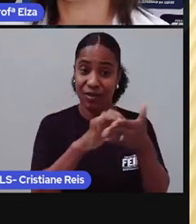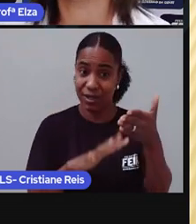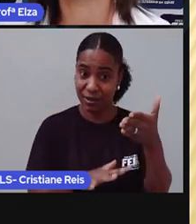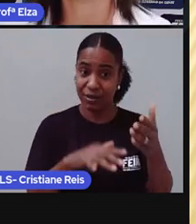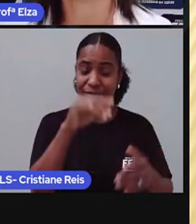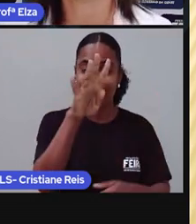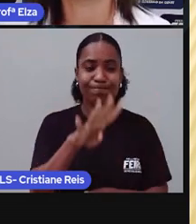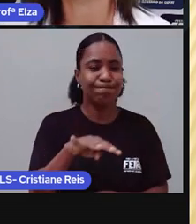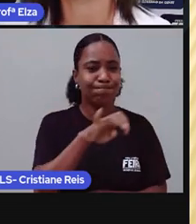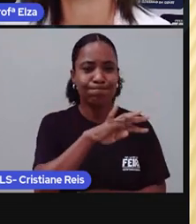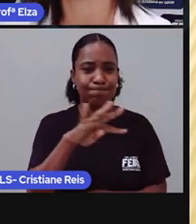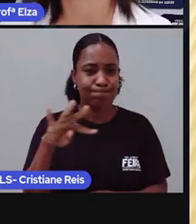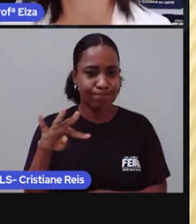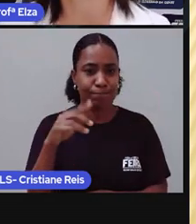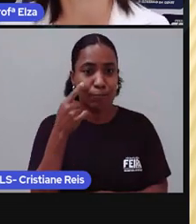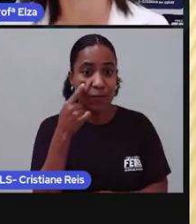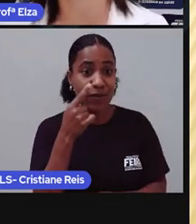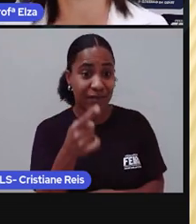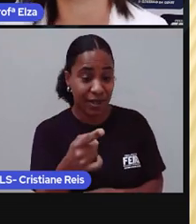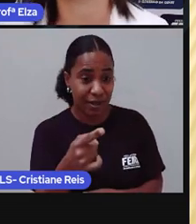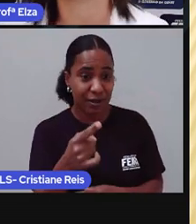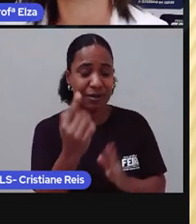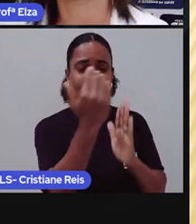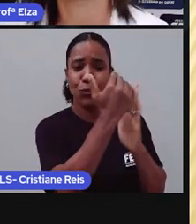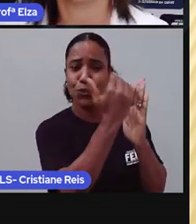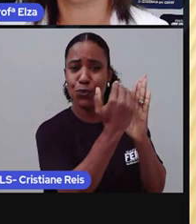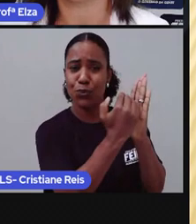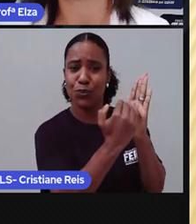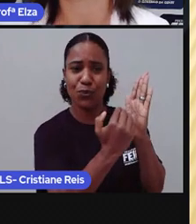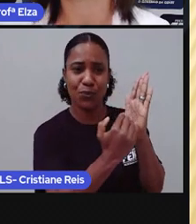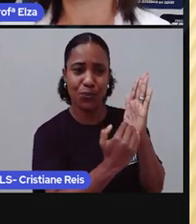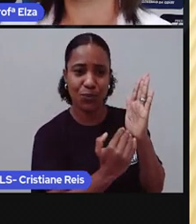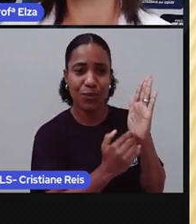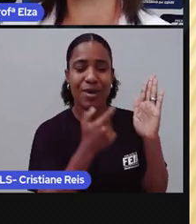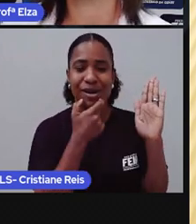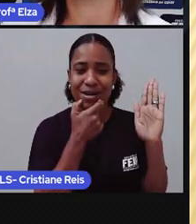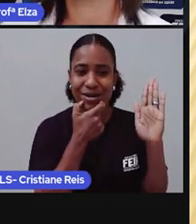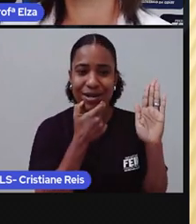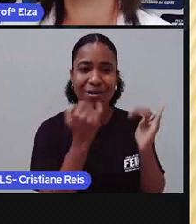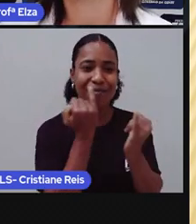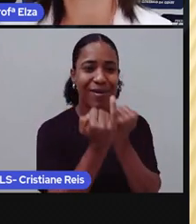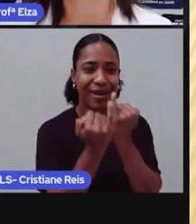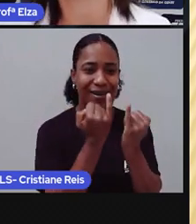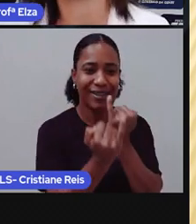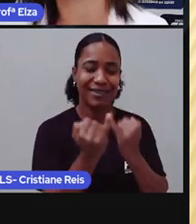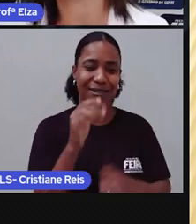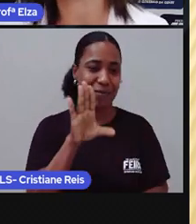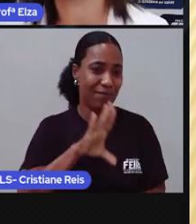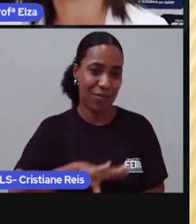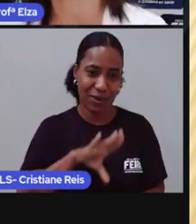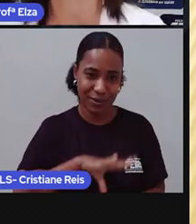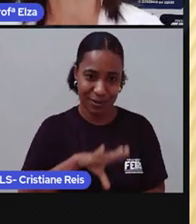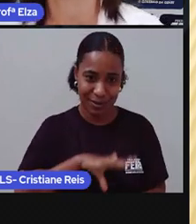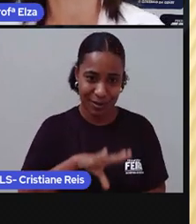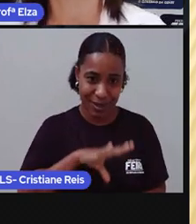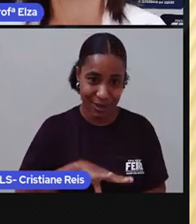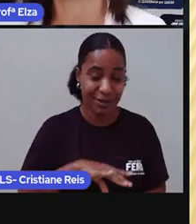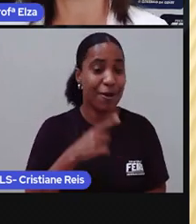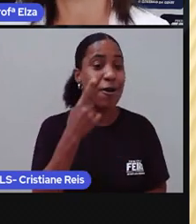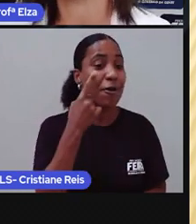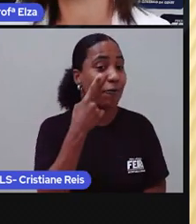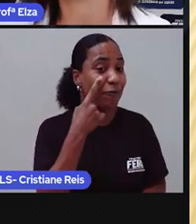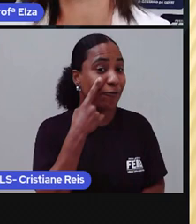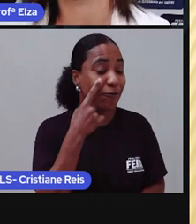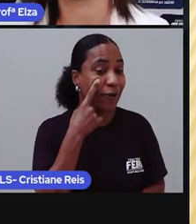inglês que são bem semelhantes na língua portuguesa. Aproveite os quadros para escolher